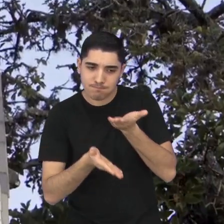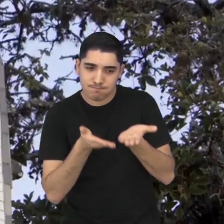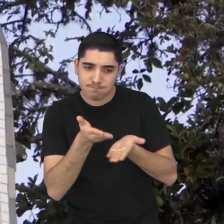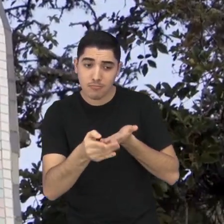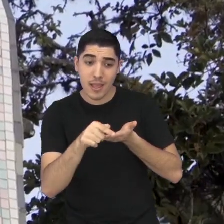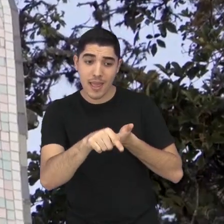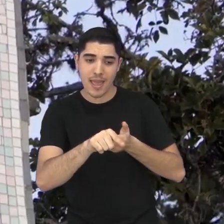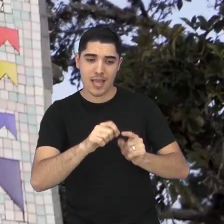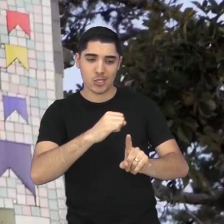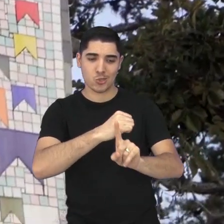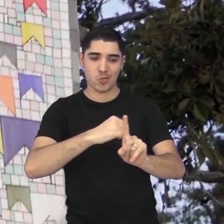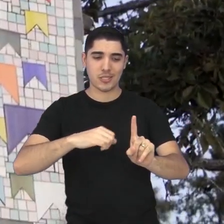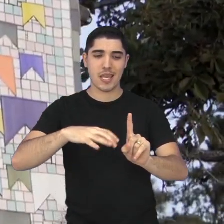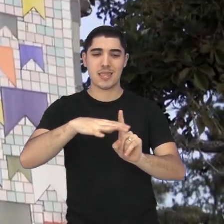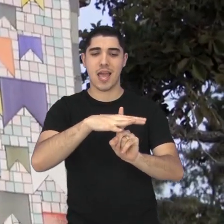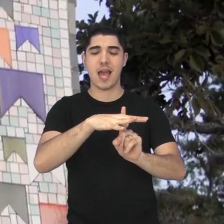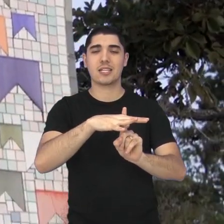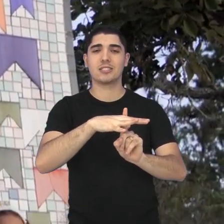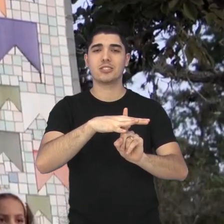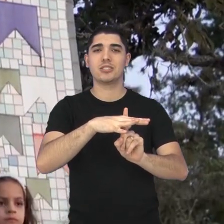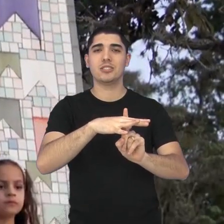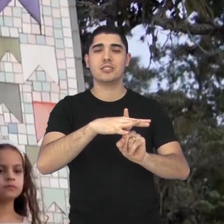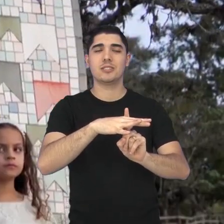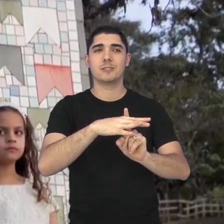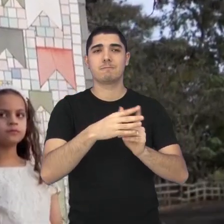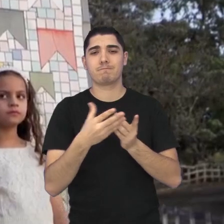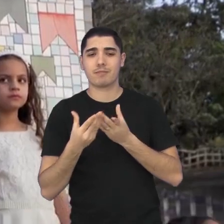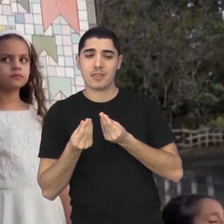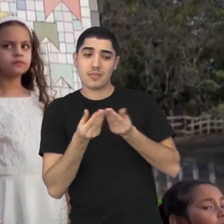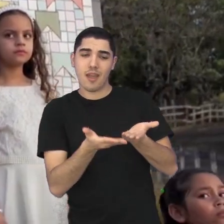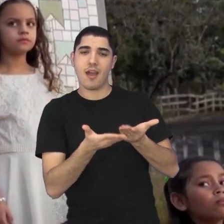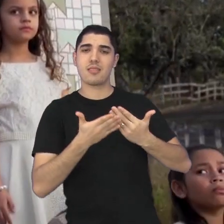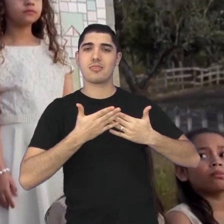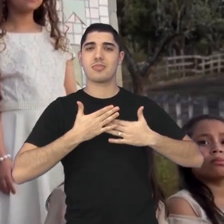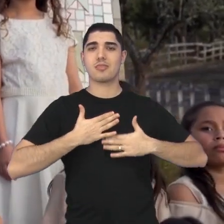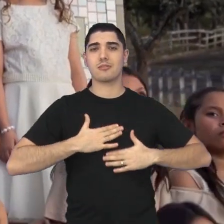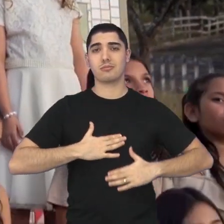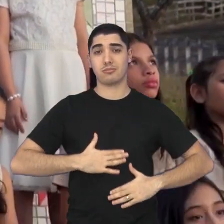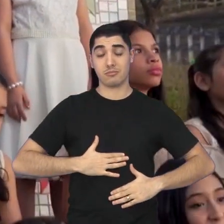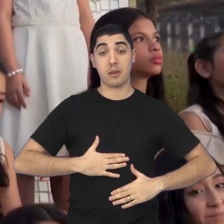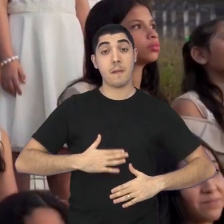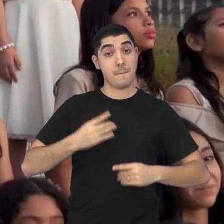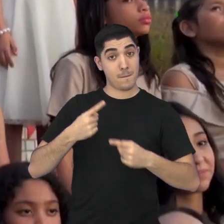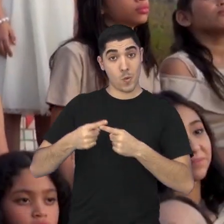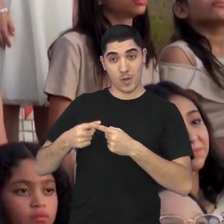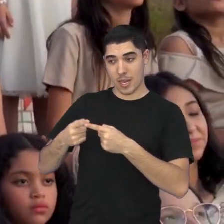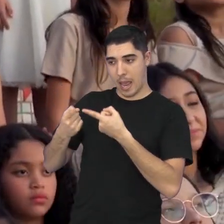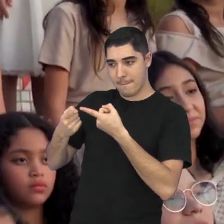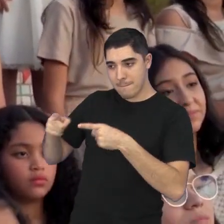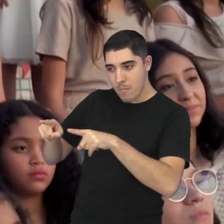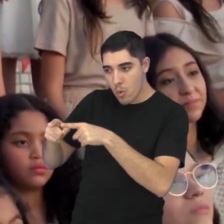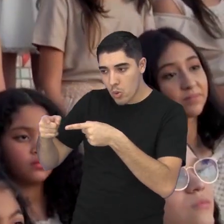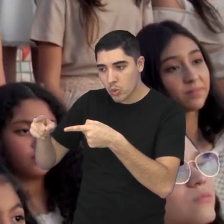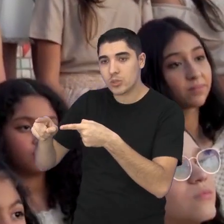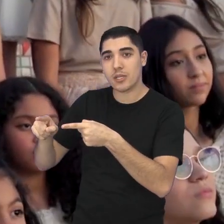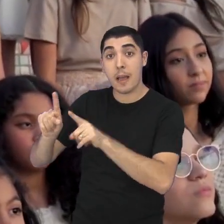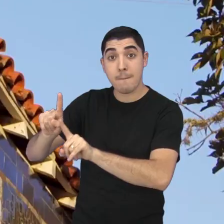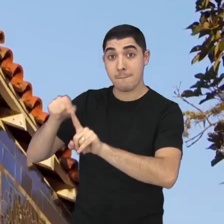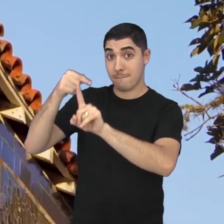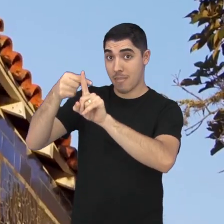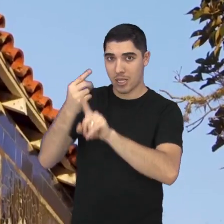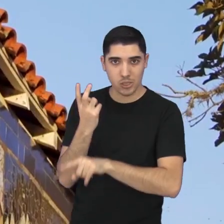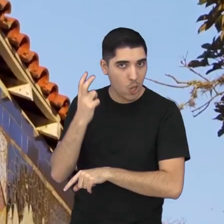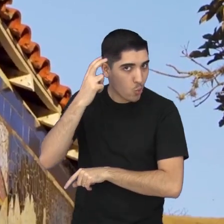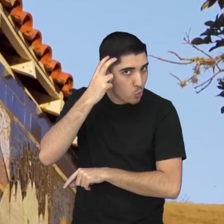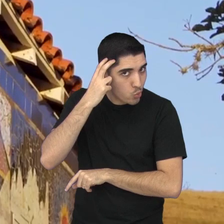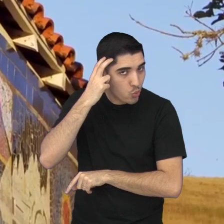mais tranquila, vamos dizer assim, porque a música, a cultura, ela tende